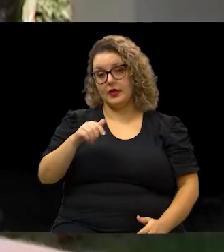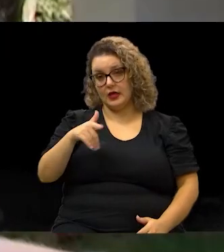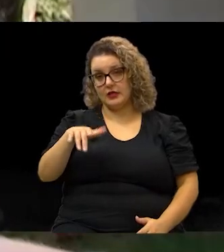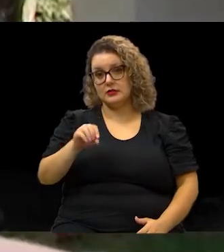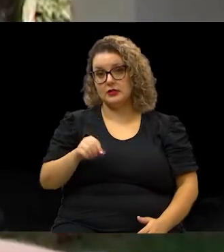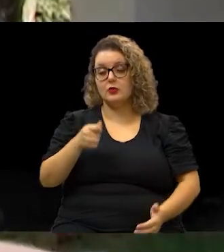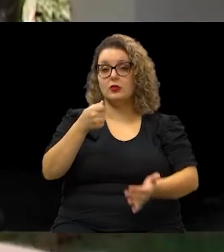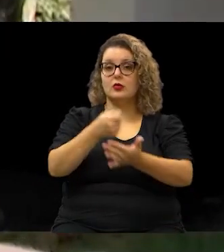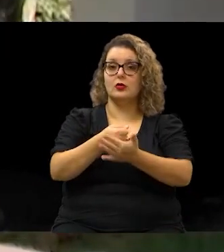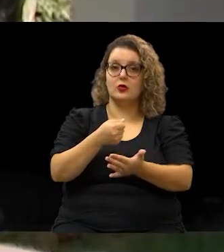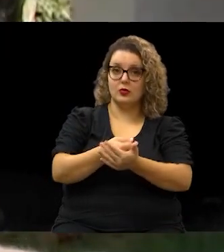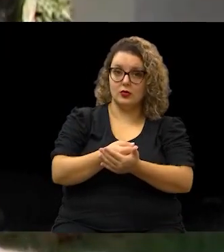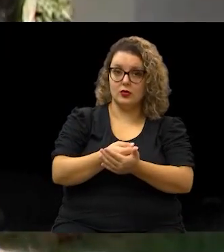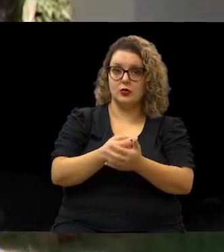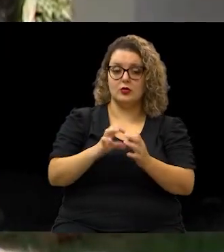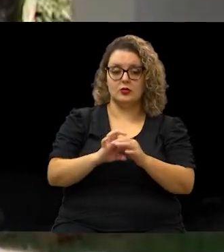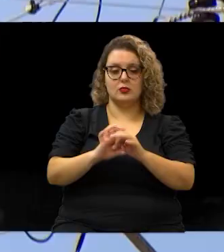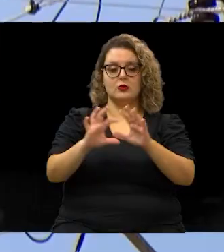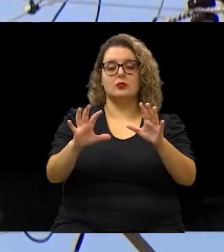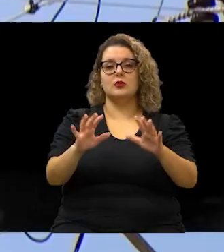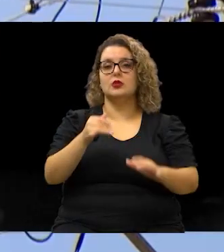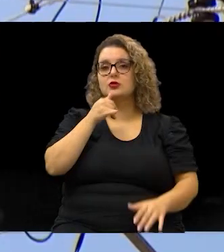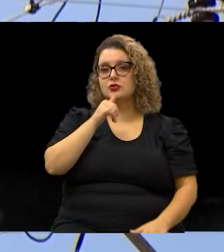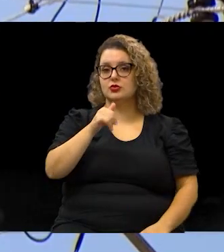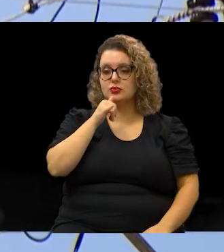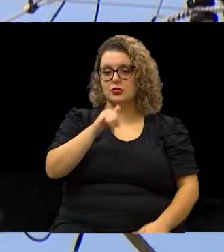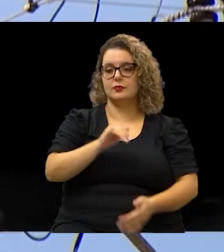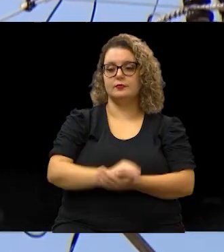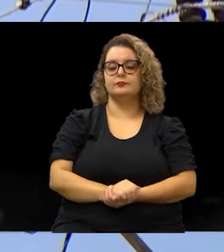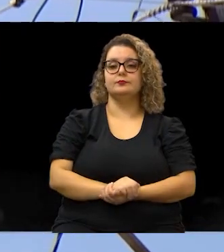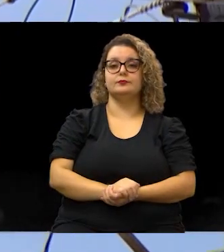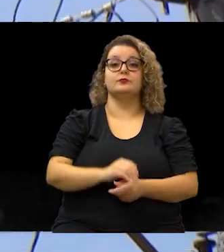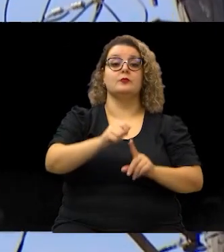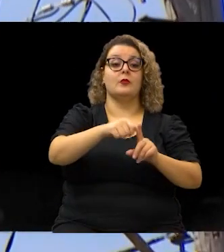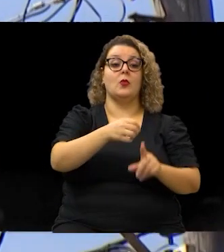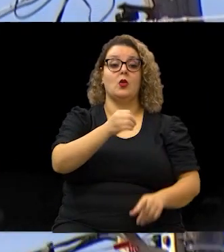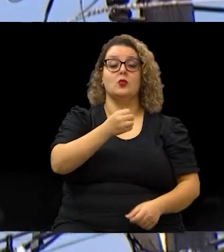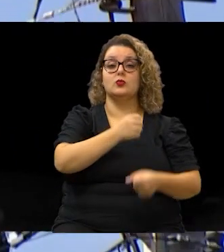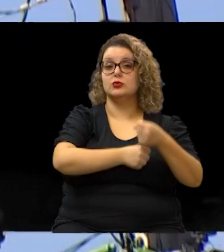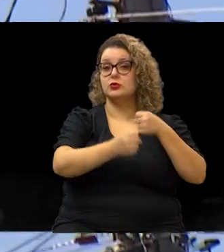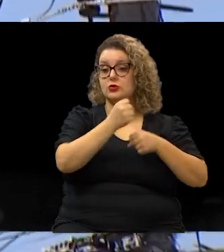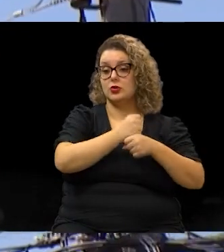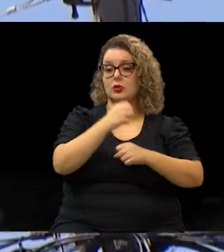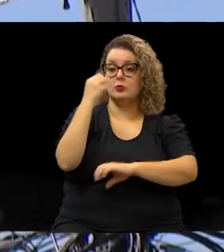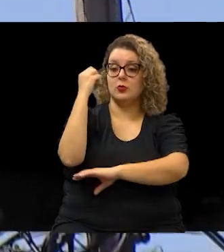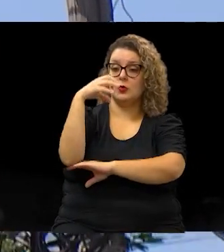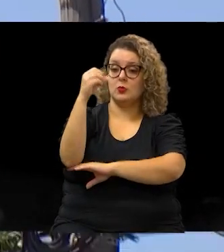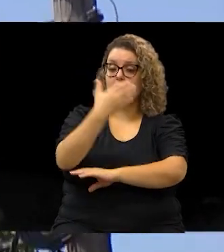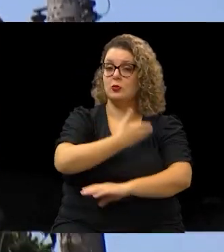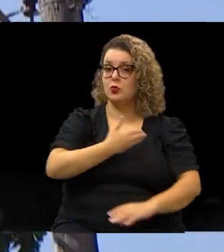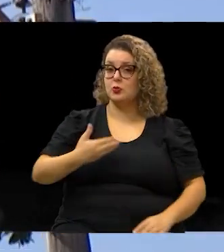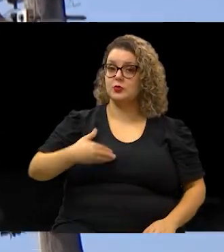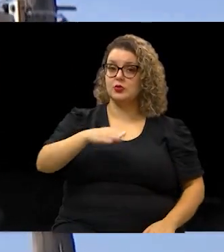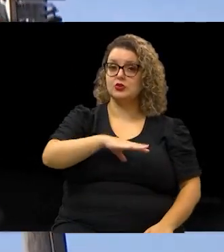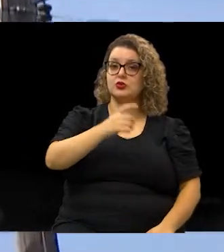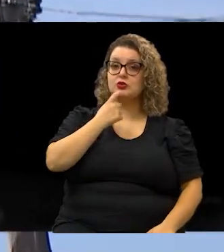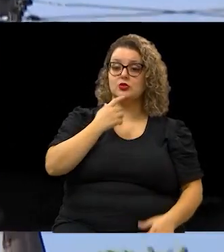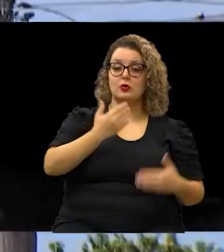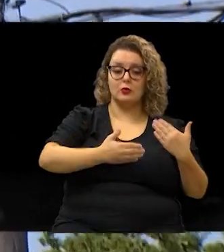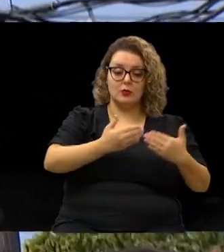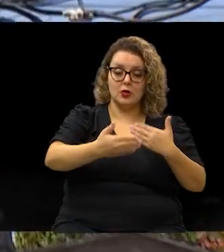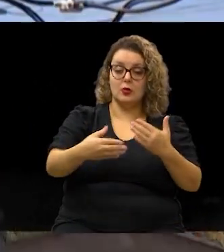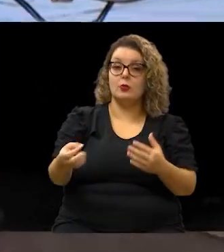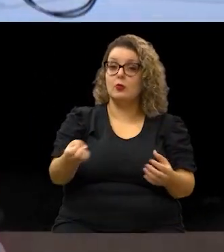garantir o fornecimento de energia. Em outubro do ano passado, a iluminação pública de Campinas começou a passar por um processo de